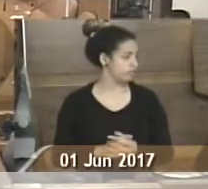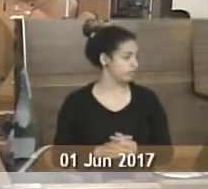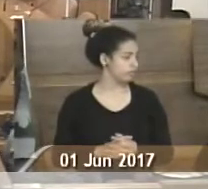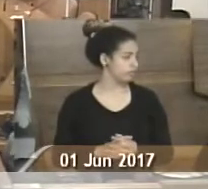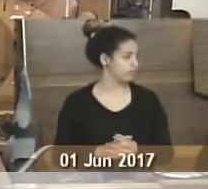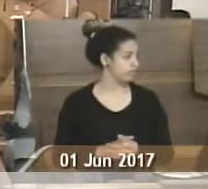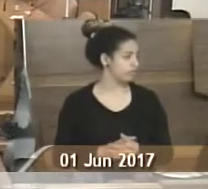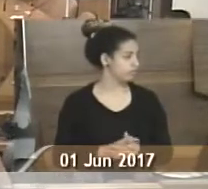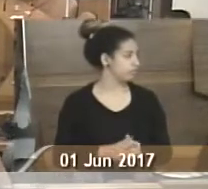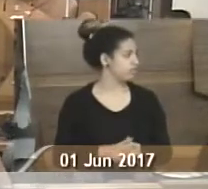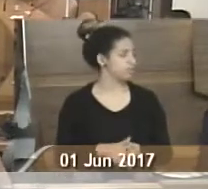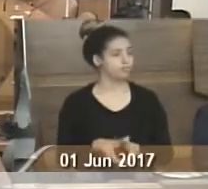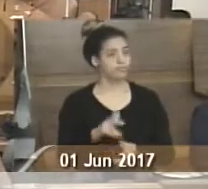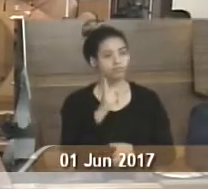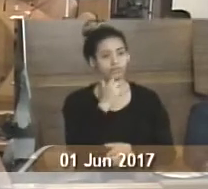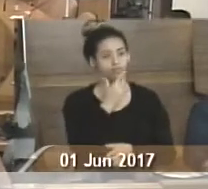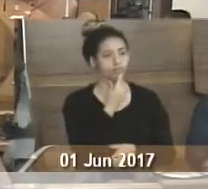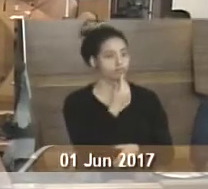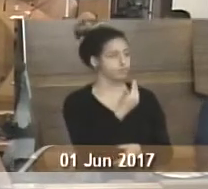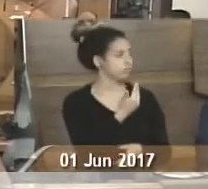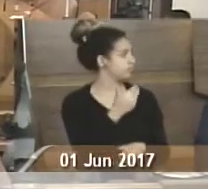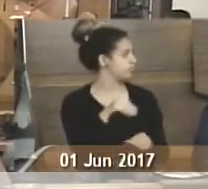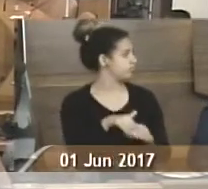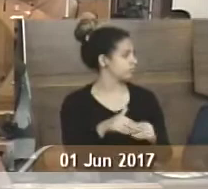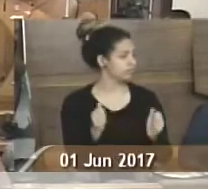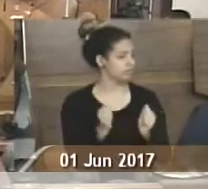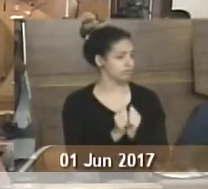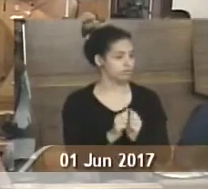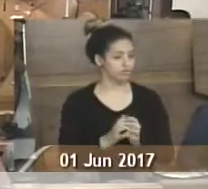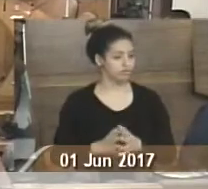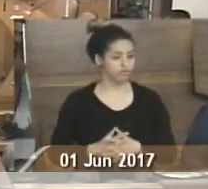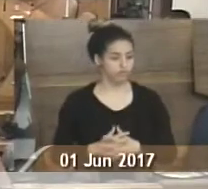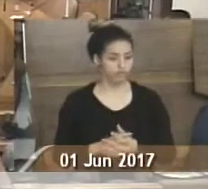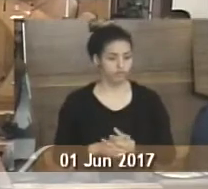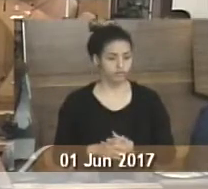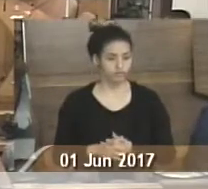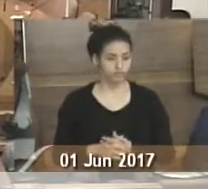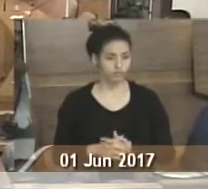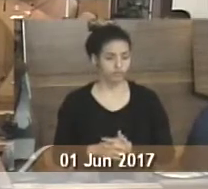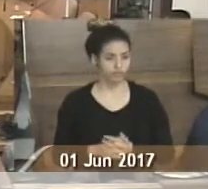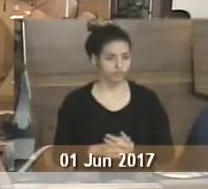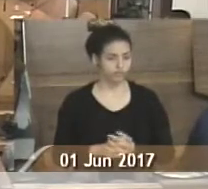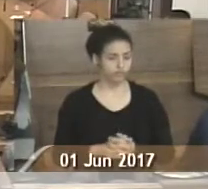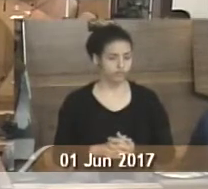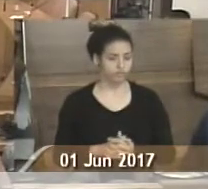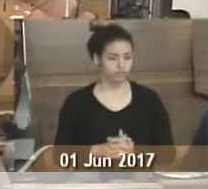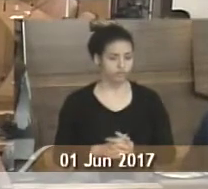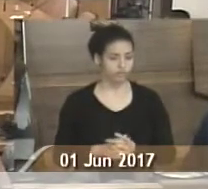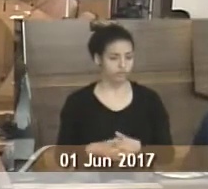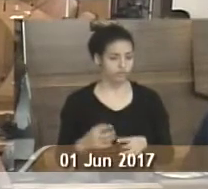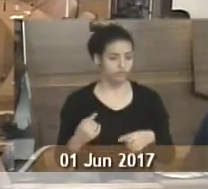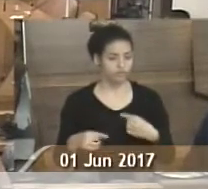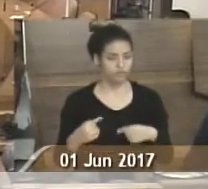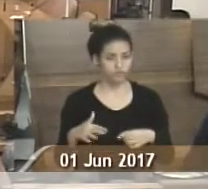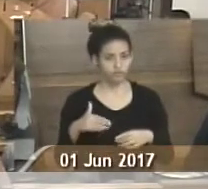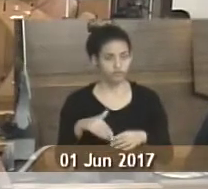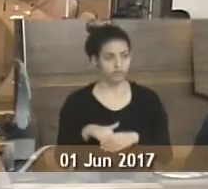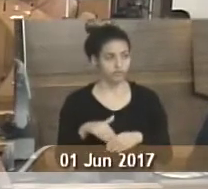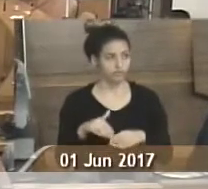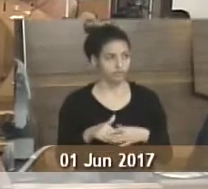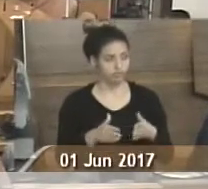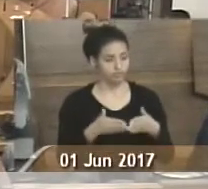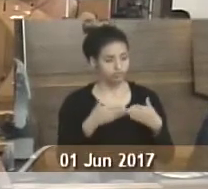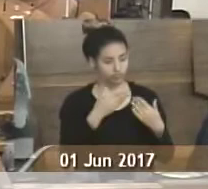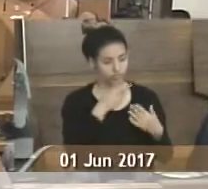Senhor presidente, peço que as matérias sejam votadas em bloco. Vou não. Colocar em discussão, em votação,